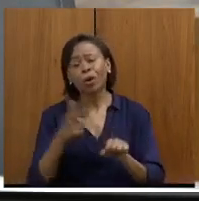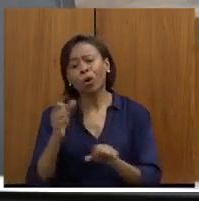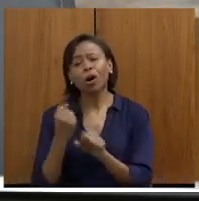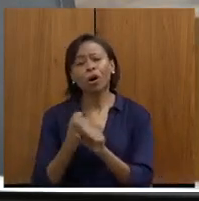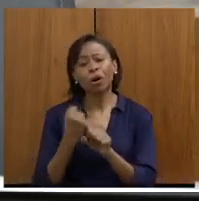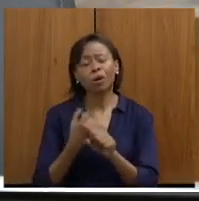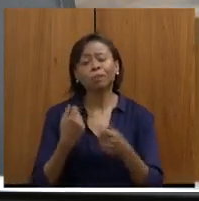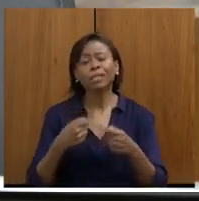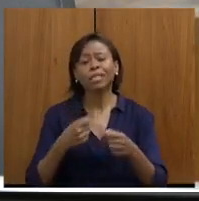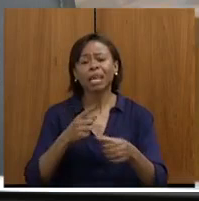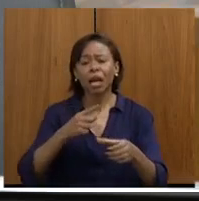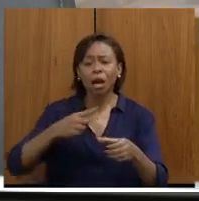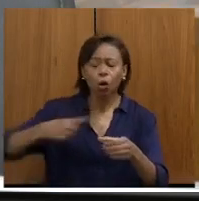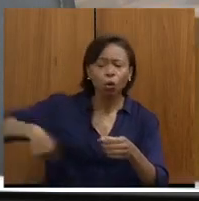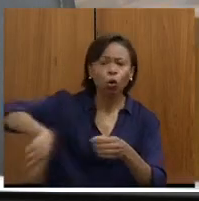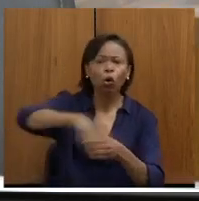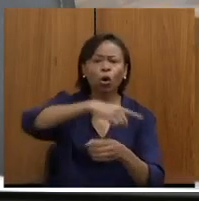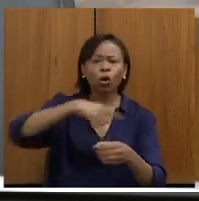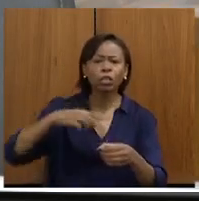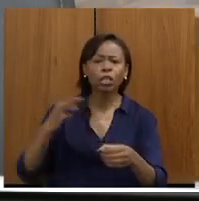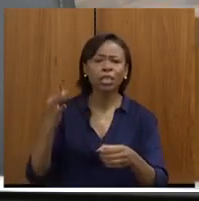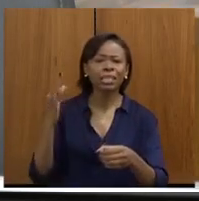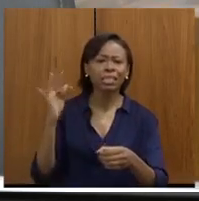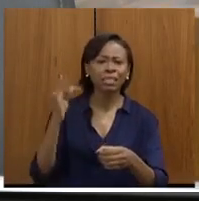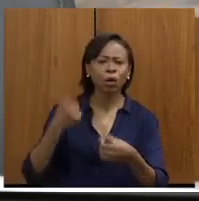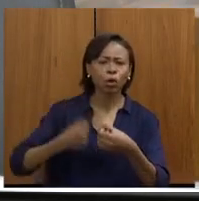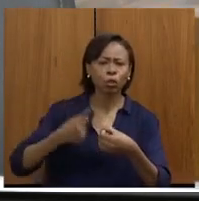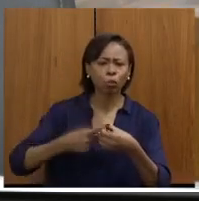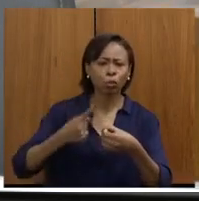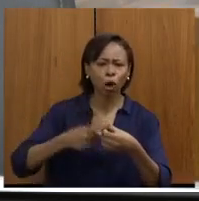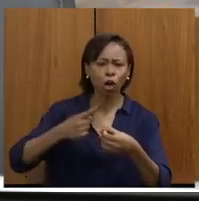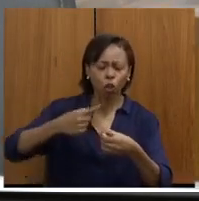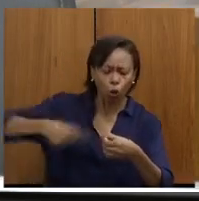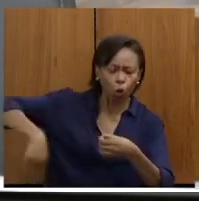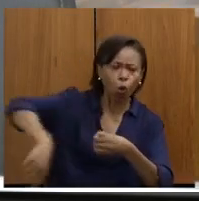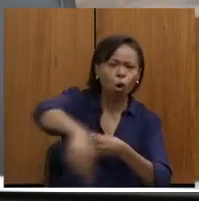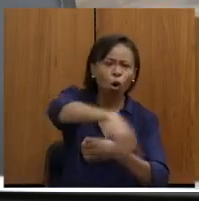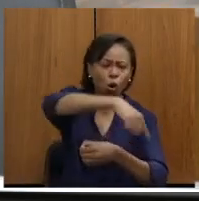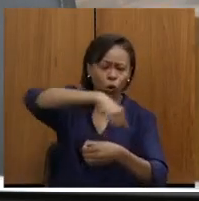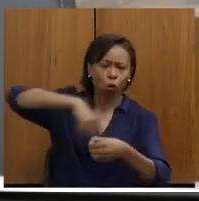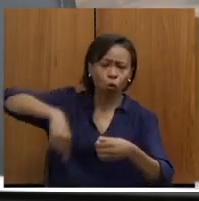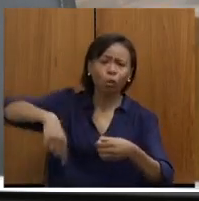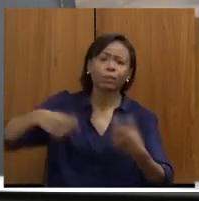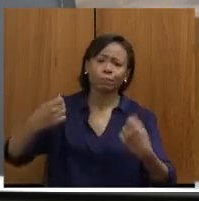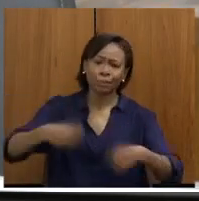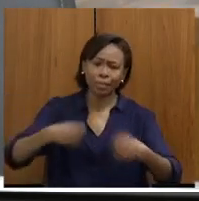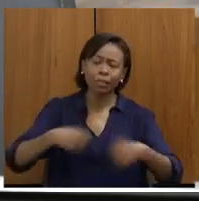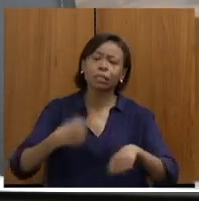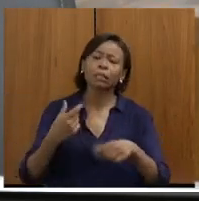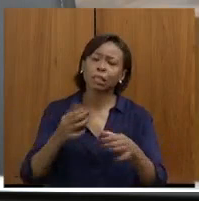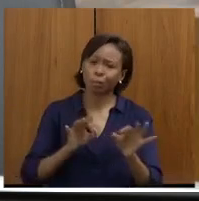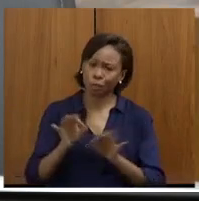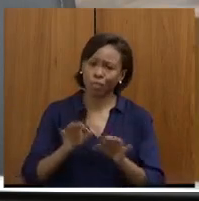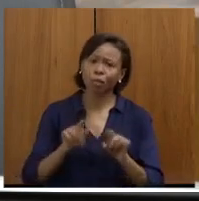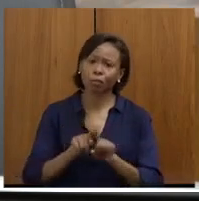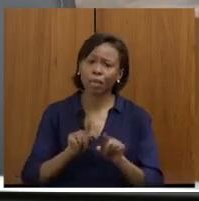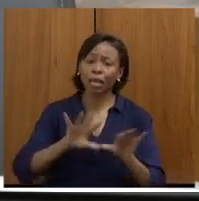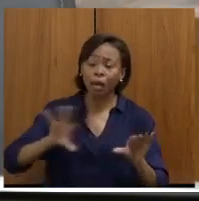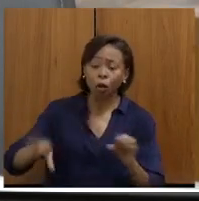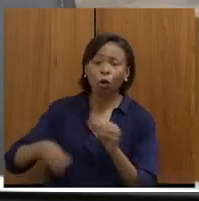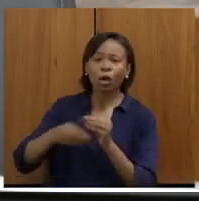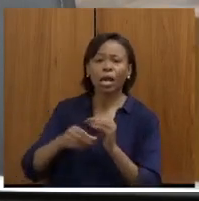do contorno de Timóteo. esse projeto complementar a LMG